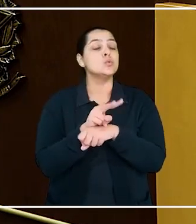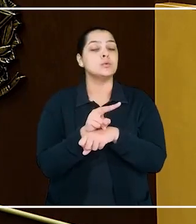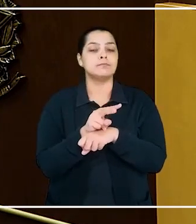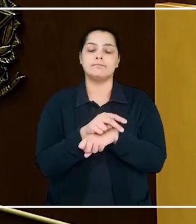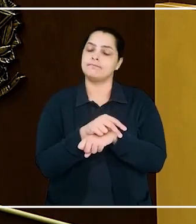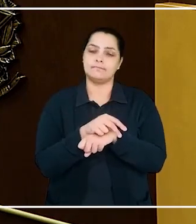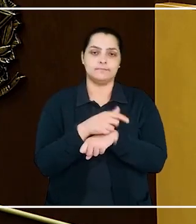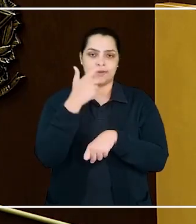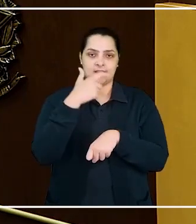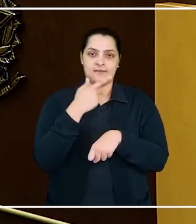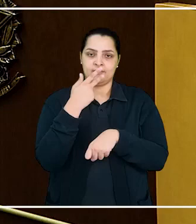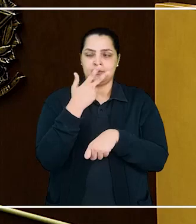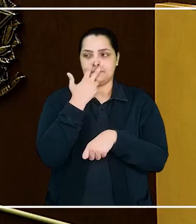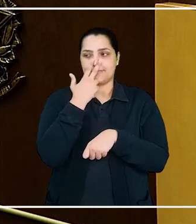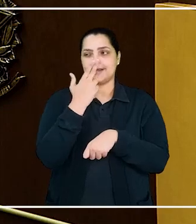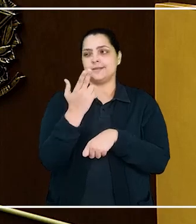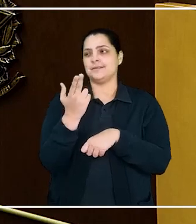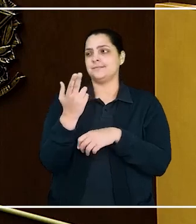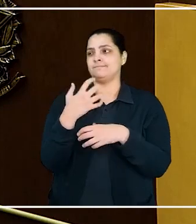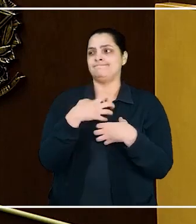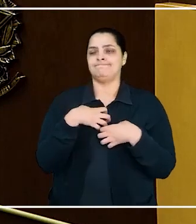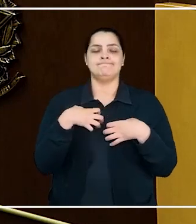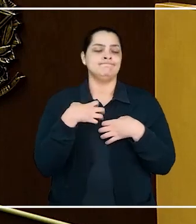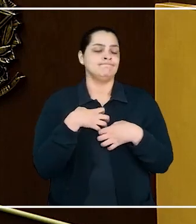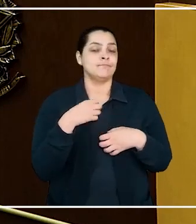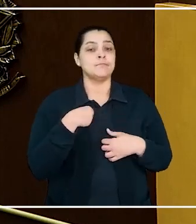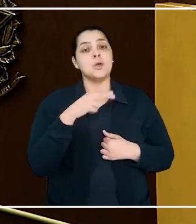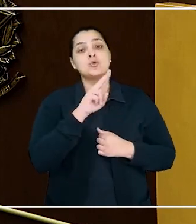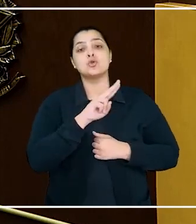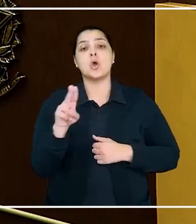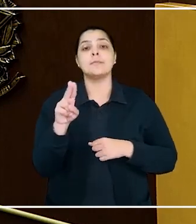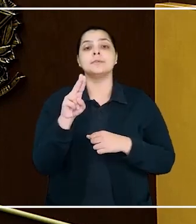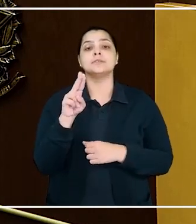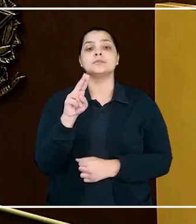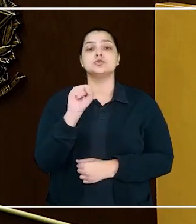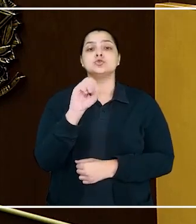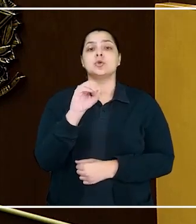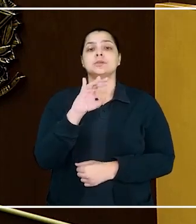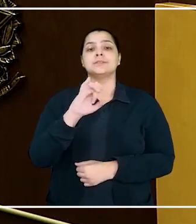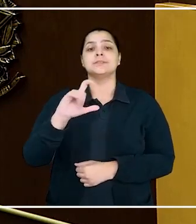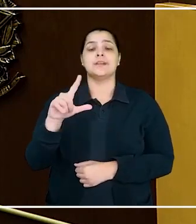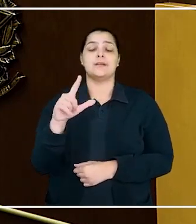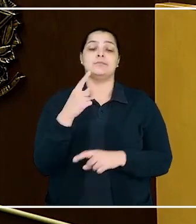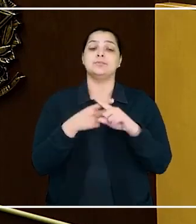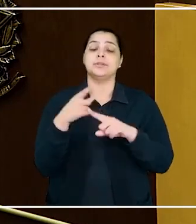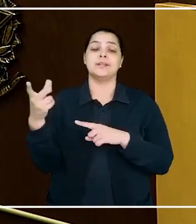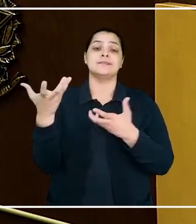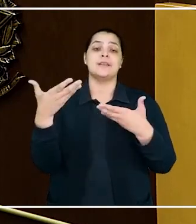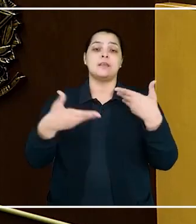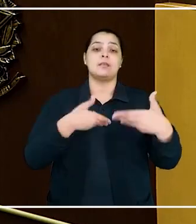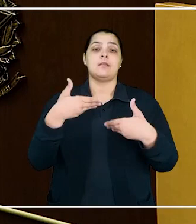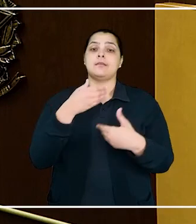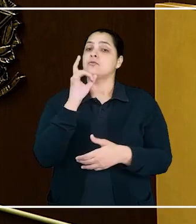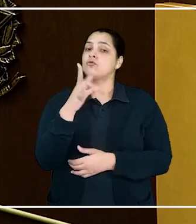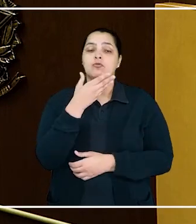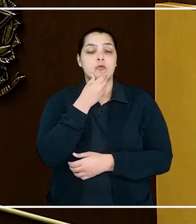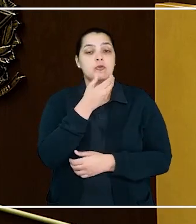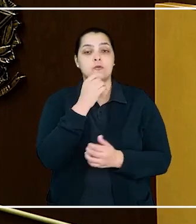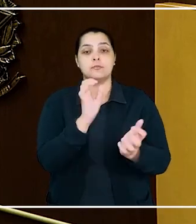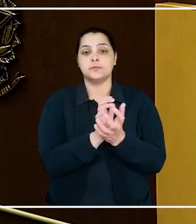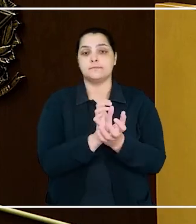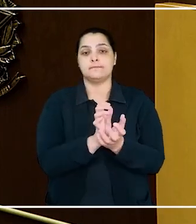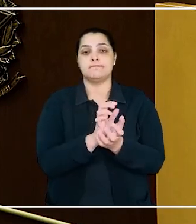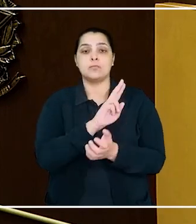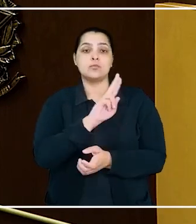auxiliar também alegou ter sido constrangida ao adotar o nome social porque insistiam em tratá-la no masculino. A